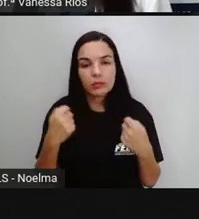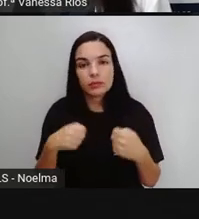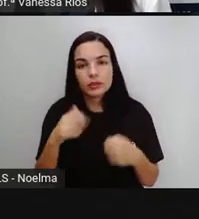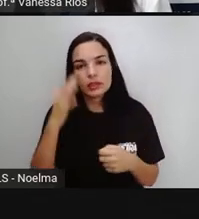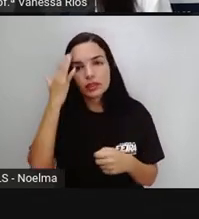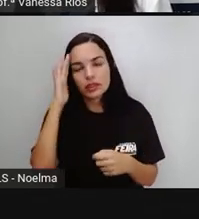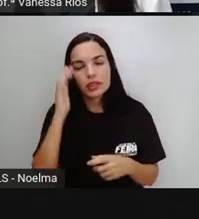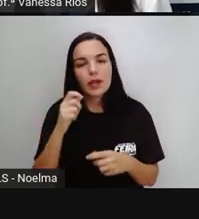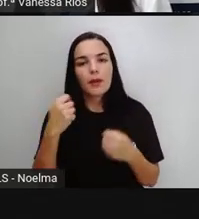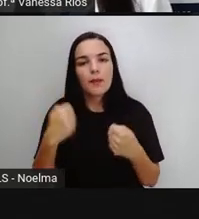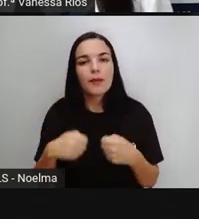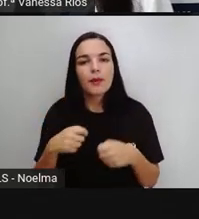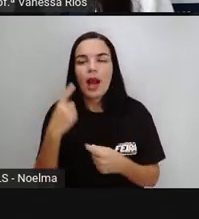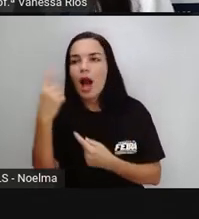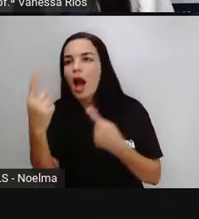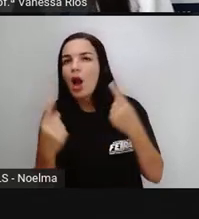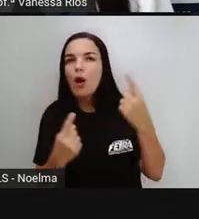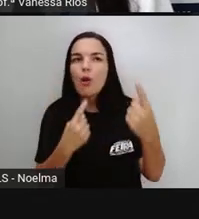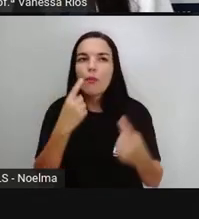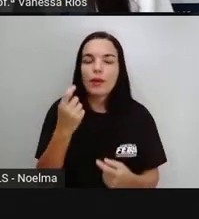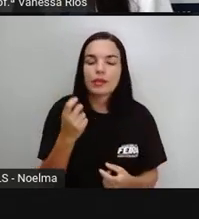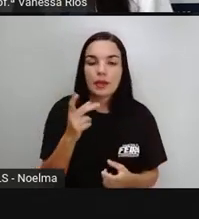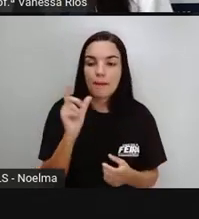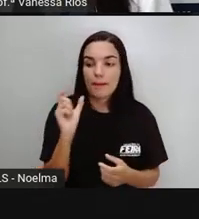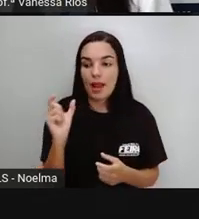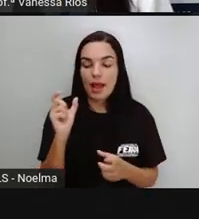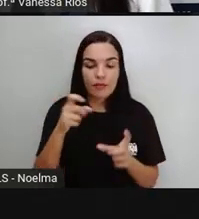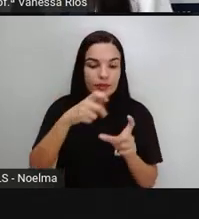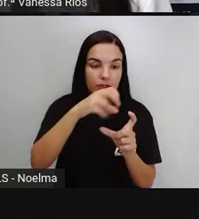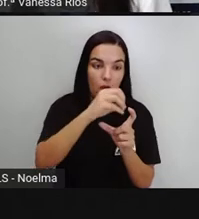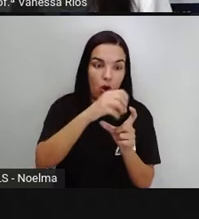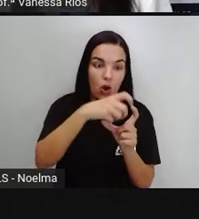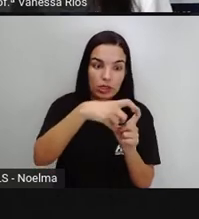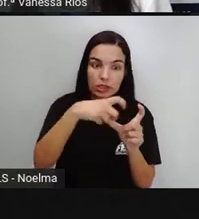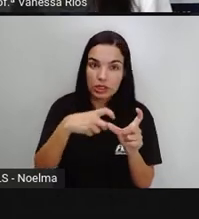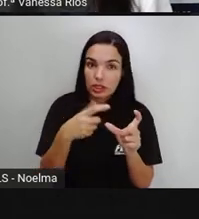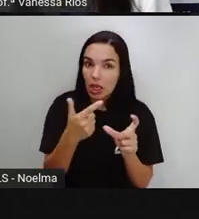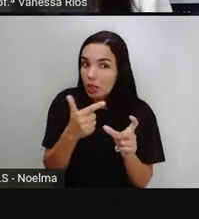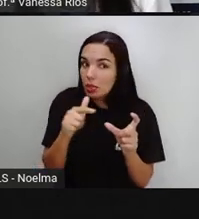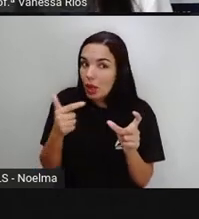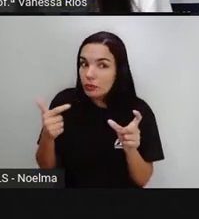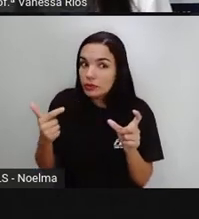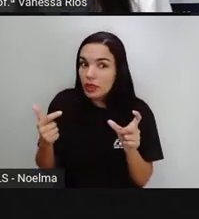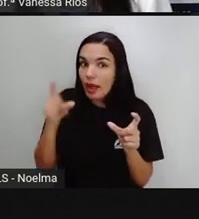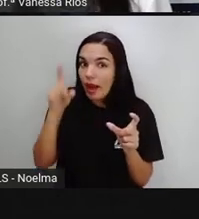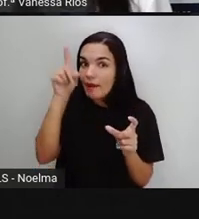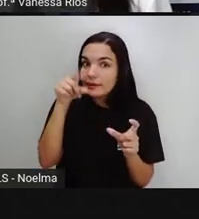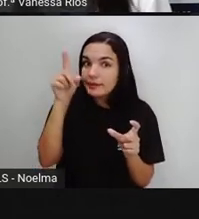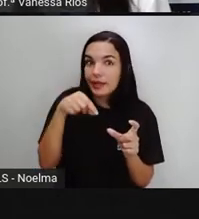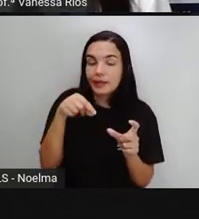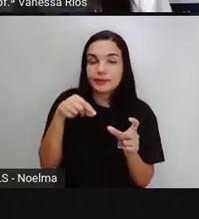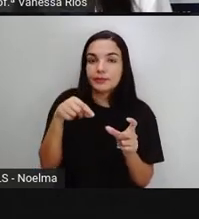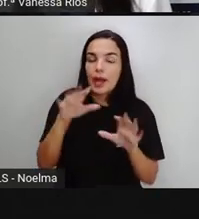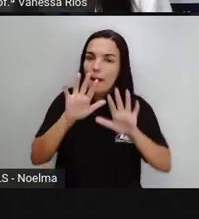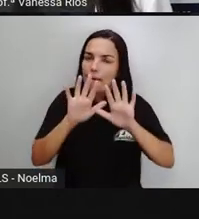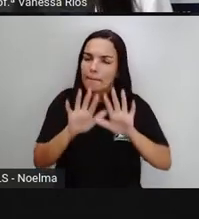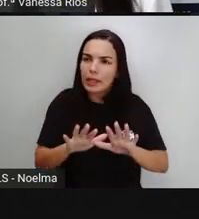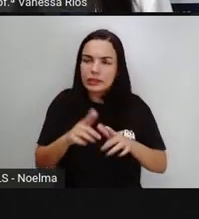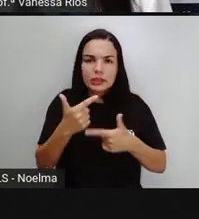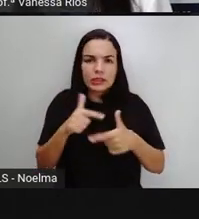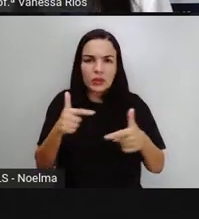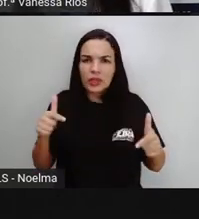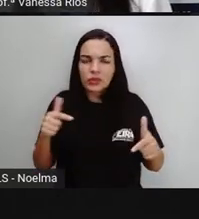palavras oxítonas não vão receber acento. E não deixarão de ter a sílaba tônica e de serem